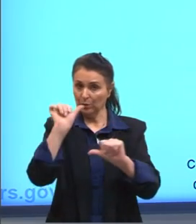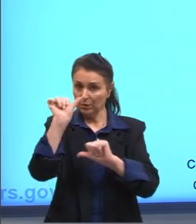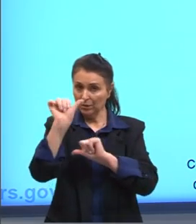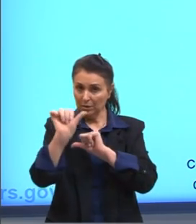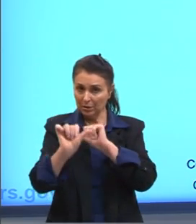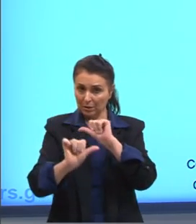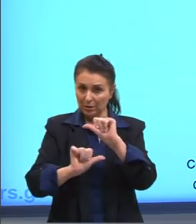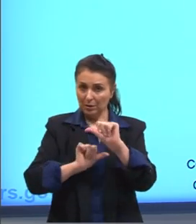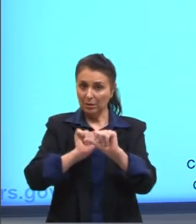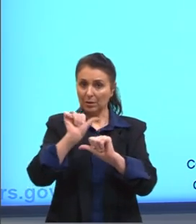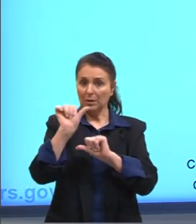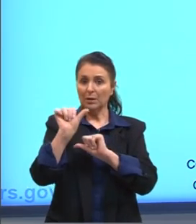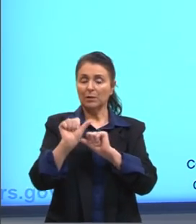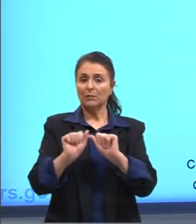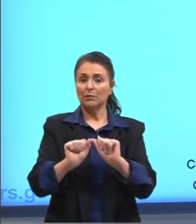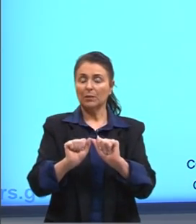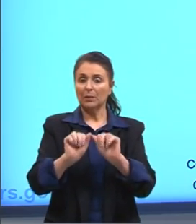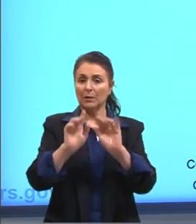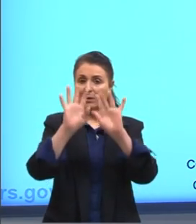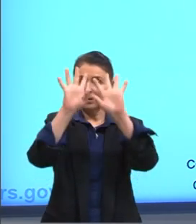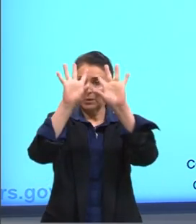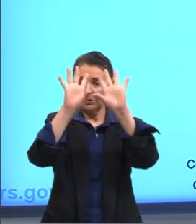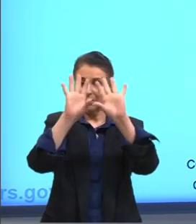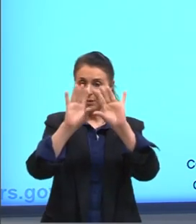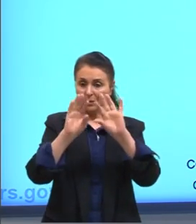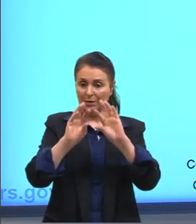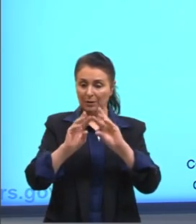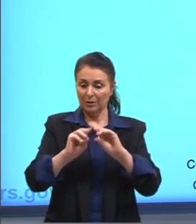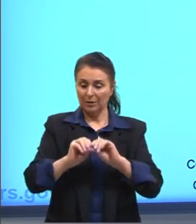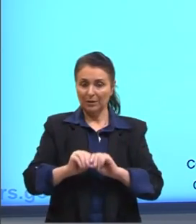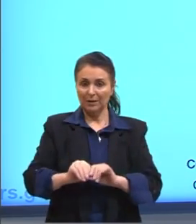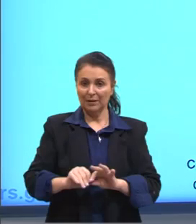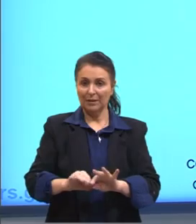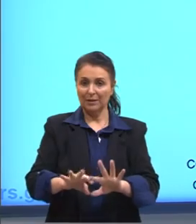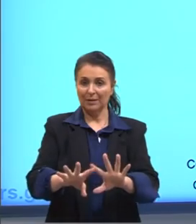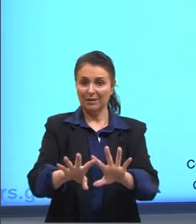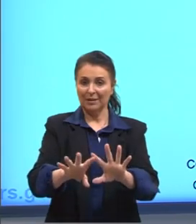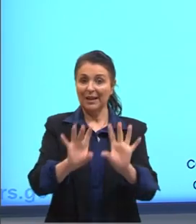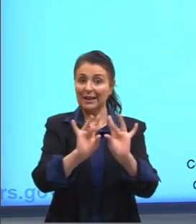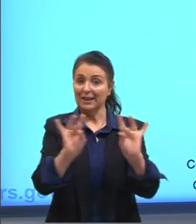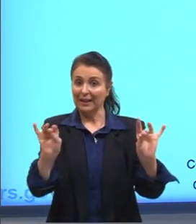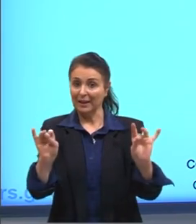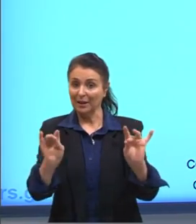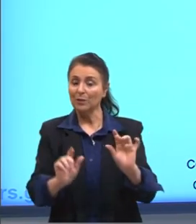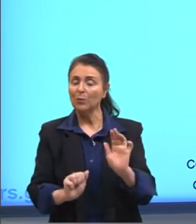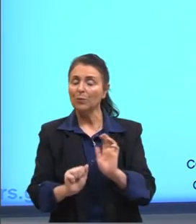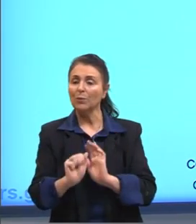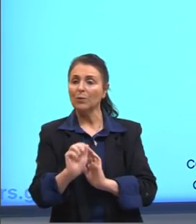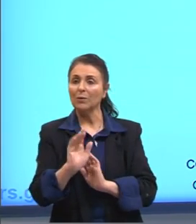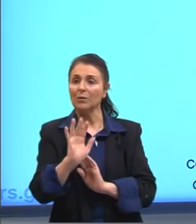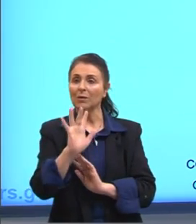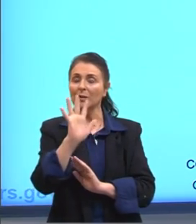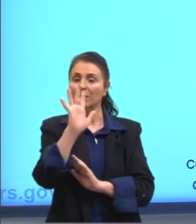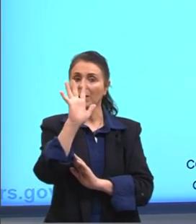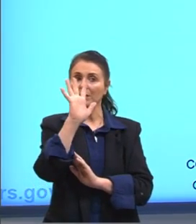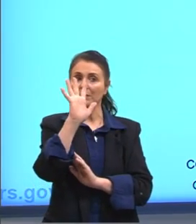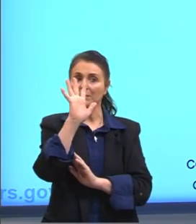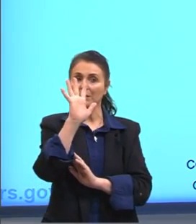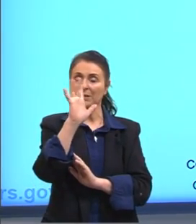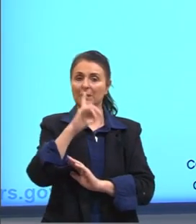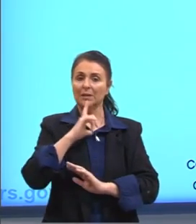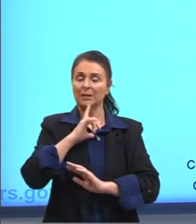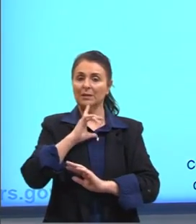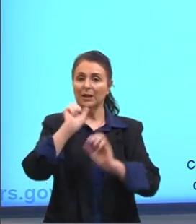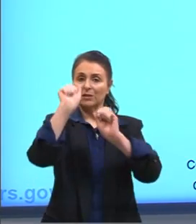No condensador, né? Ele se transforma, então, de líquido para gás, né? E aqui a gente tem, na verdade, de gás para